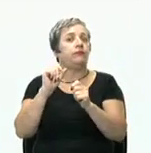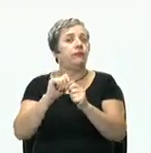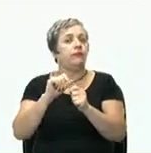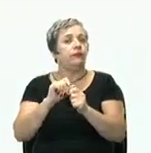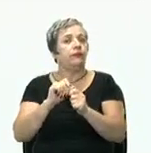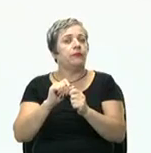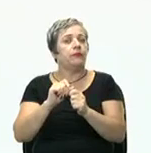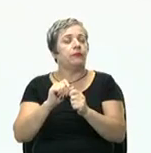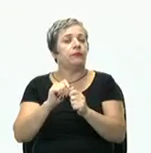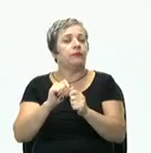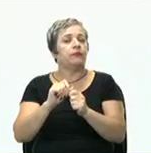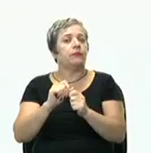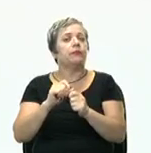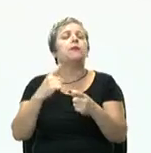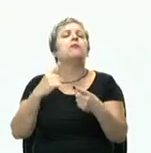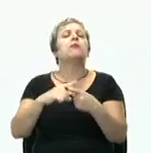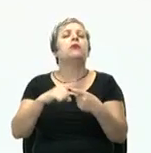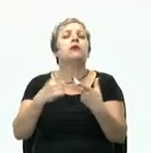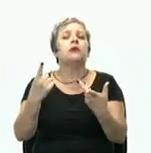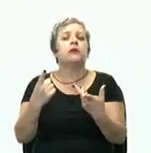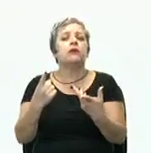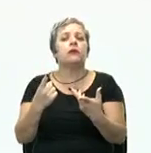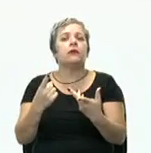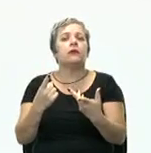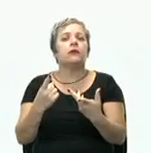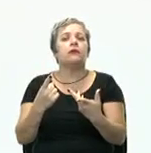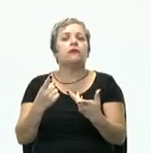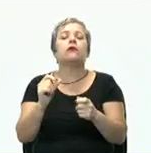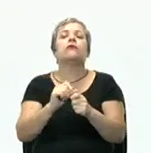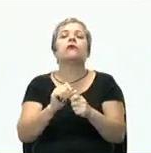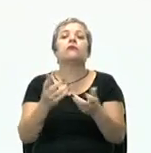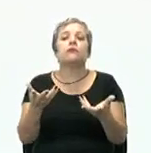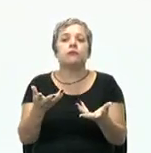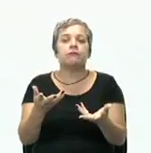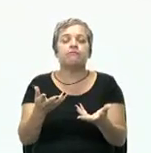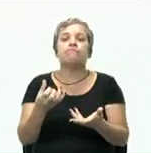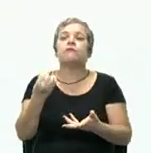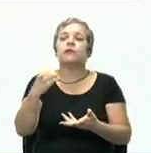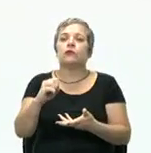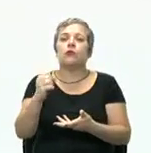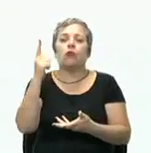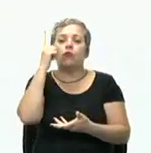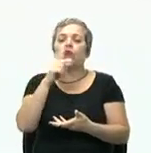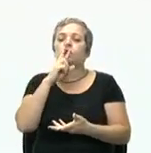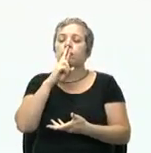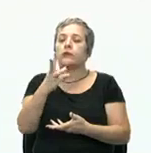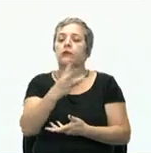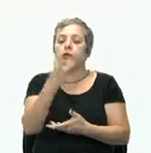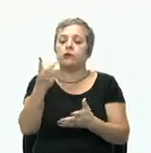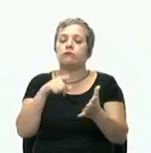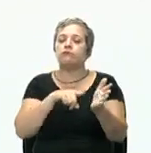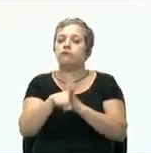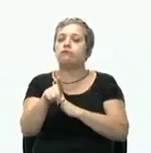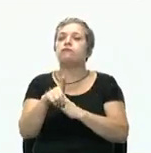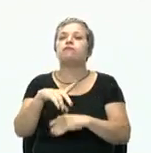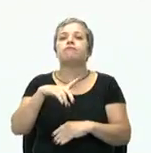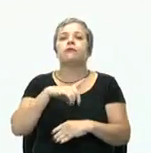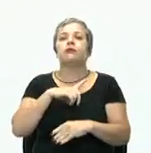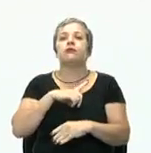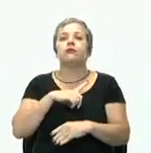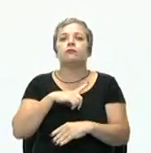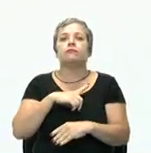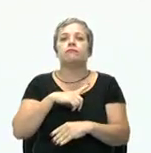fazemos? Por que fazemos o que fazemos? Se eu conseguir responder essas três questões, eu estou